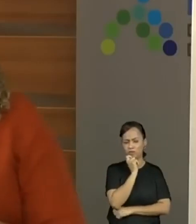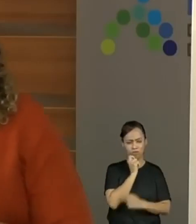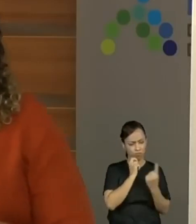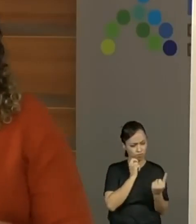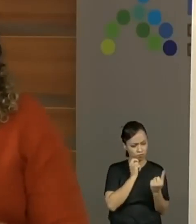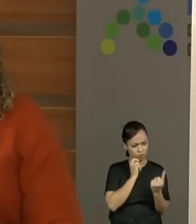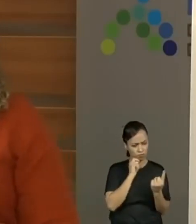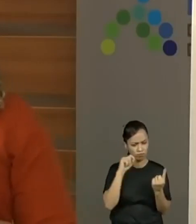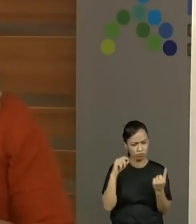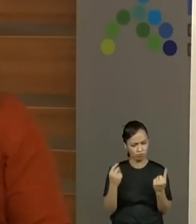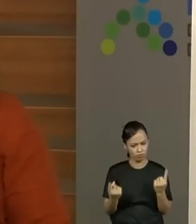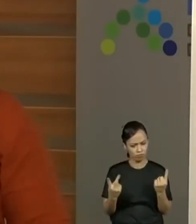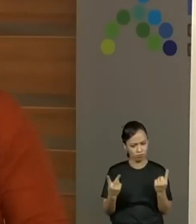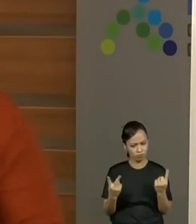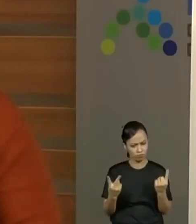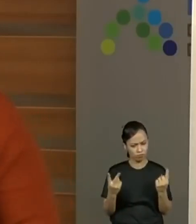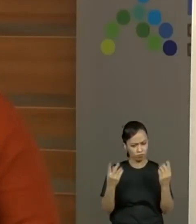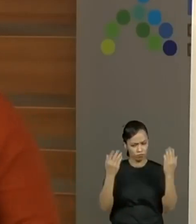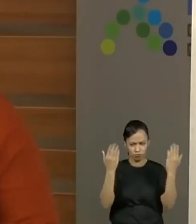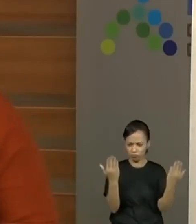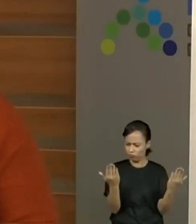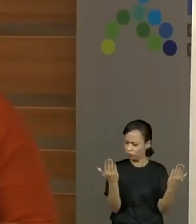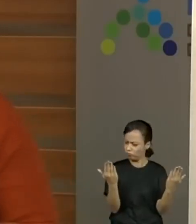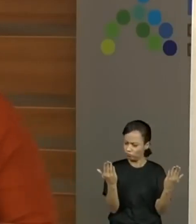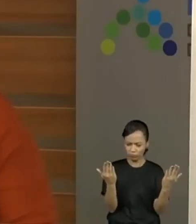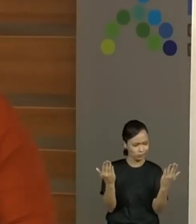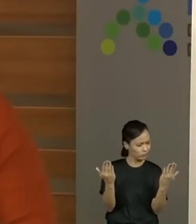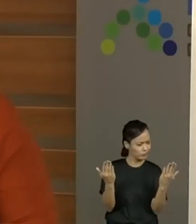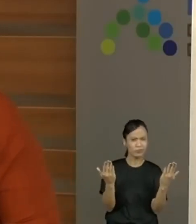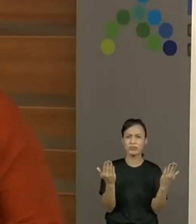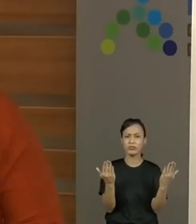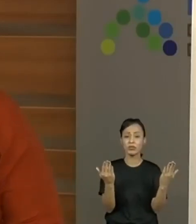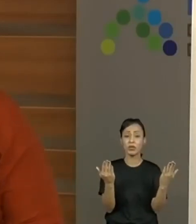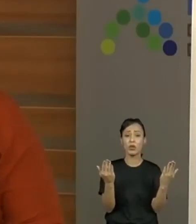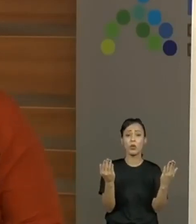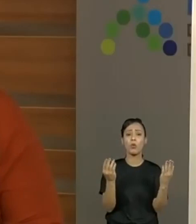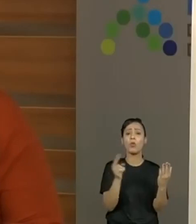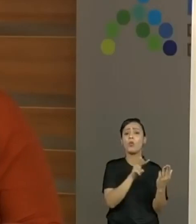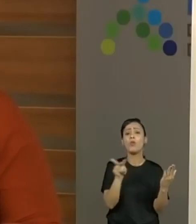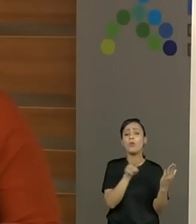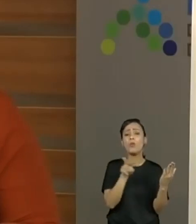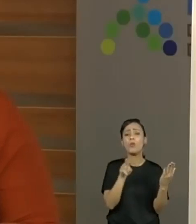textos. Vamos pensar agora. Os textos que eu li.